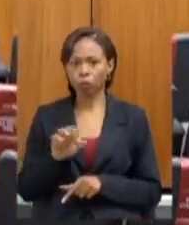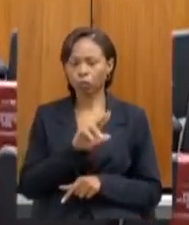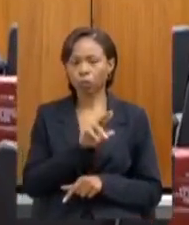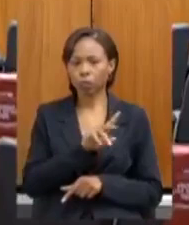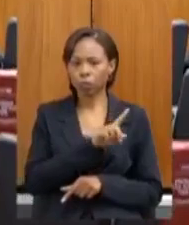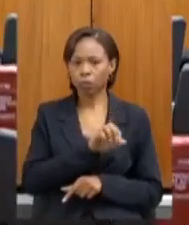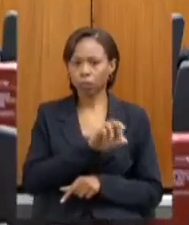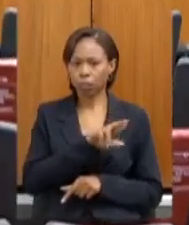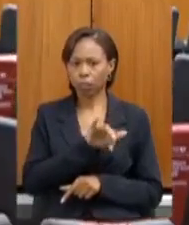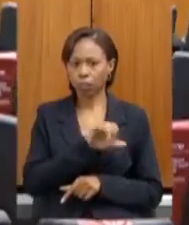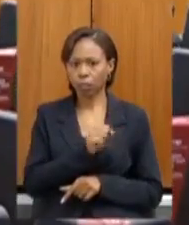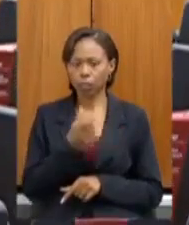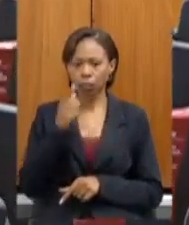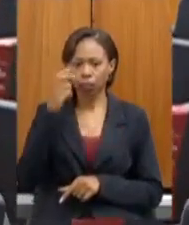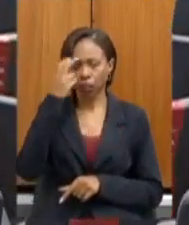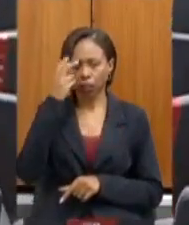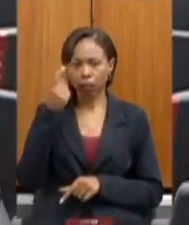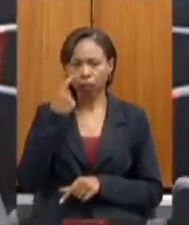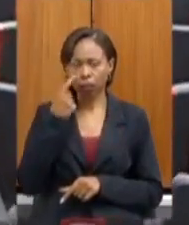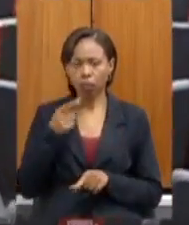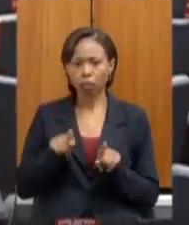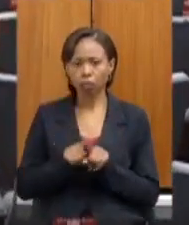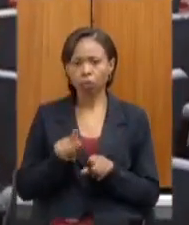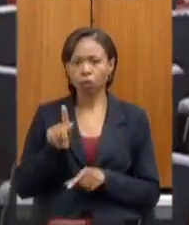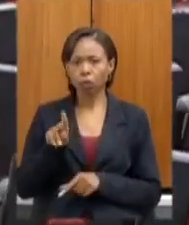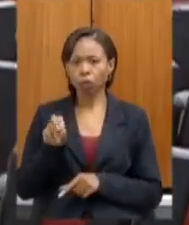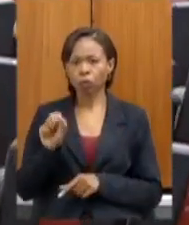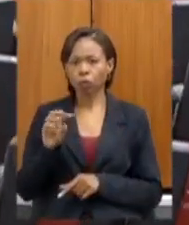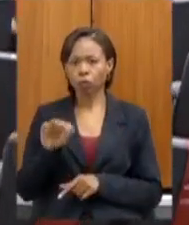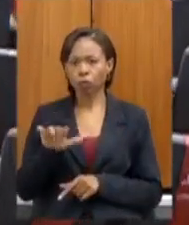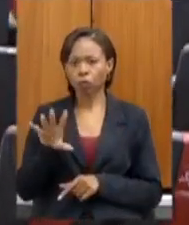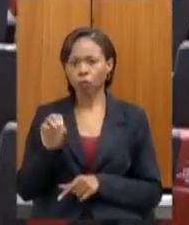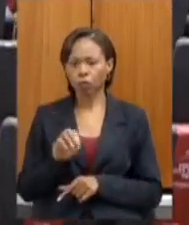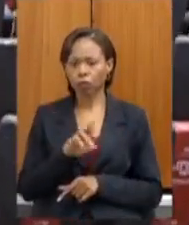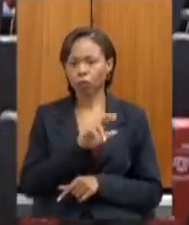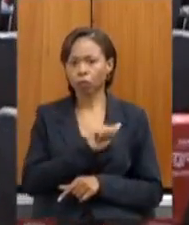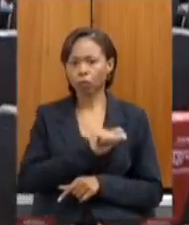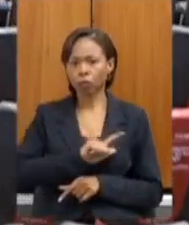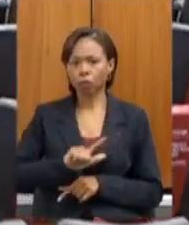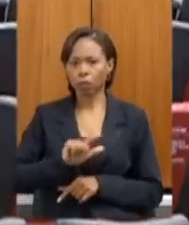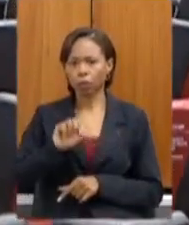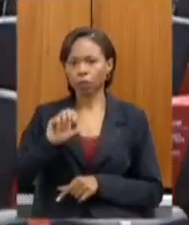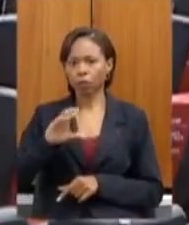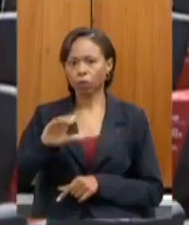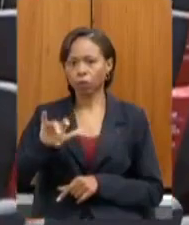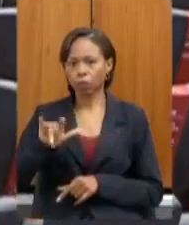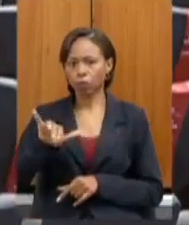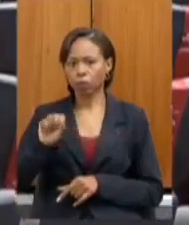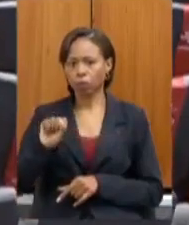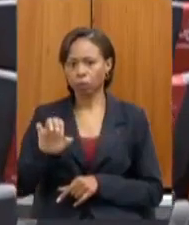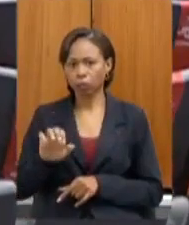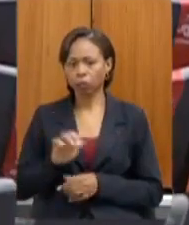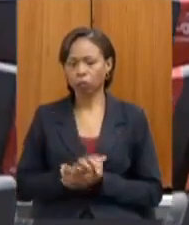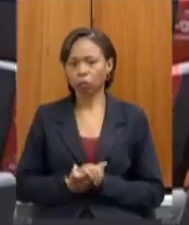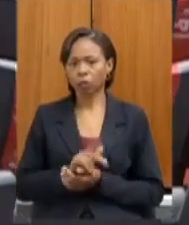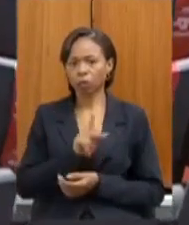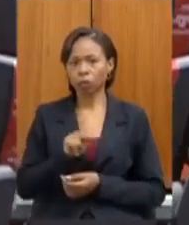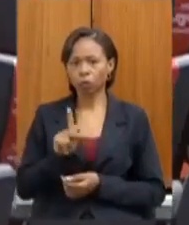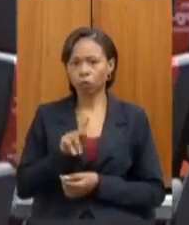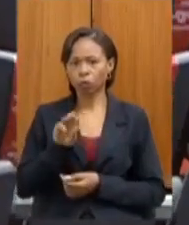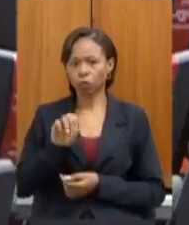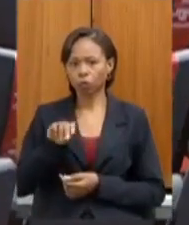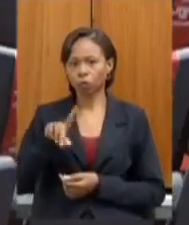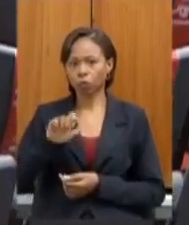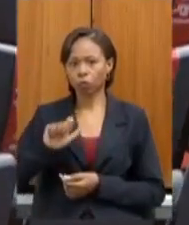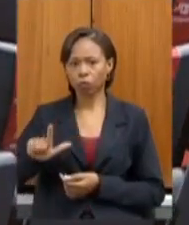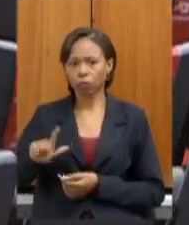Reis deputado Zé Guilherme deputado Gustavo Aladares Raul Belen Celise Laviola professor Wendel